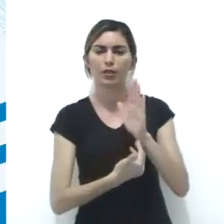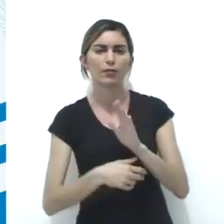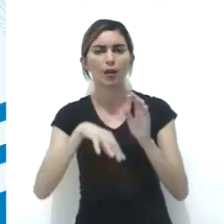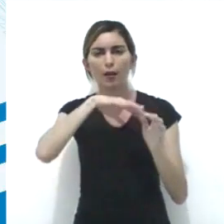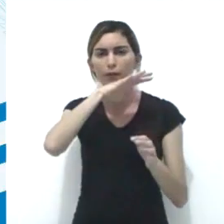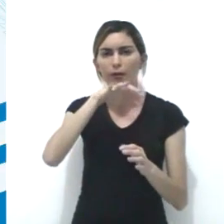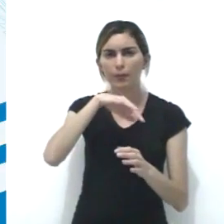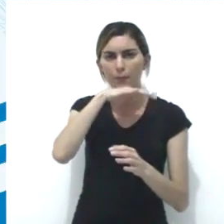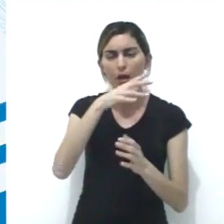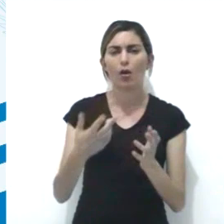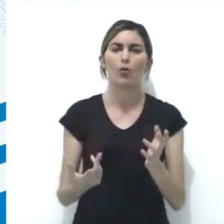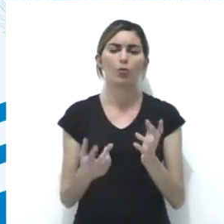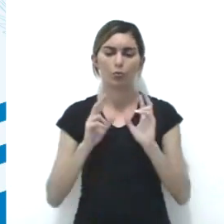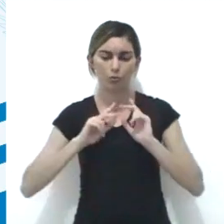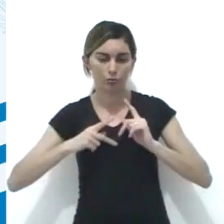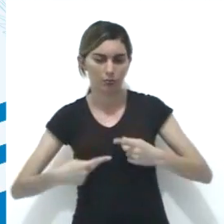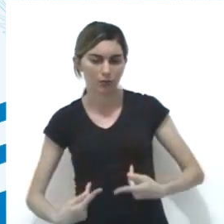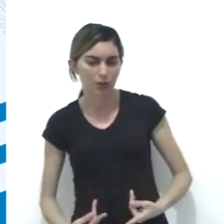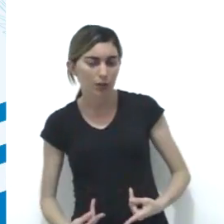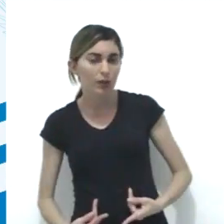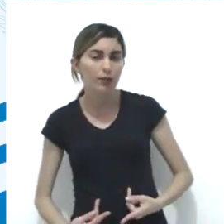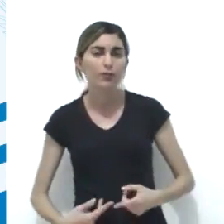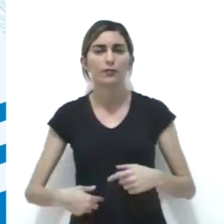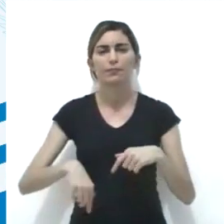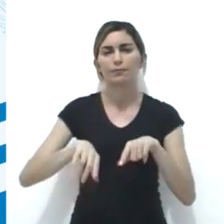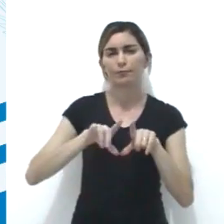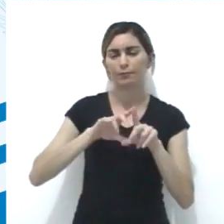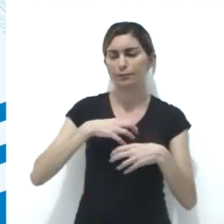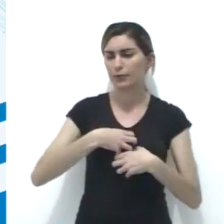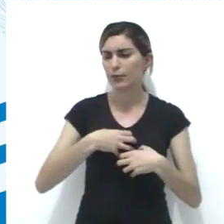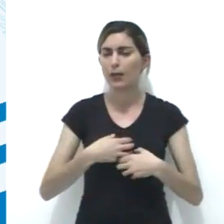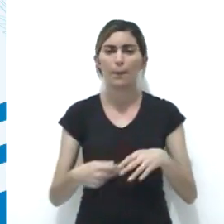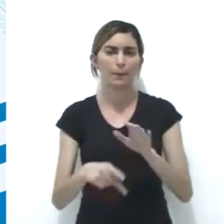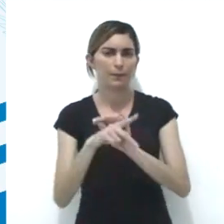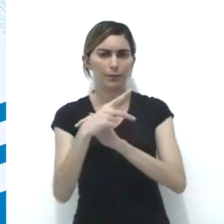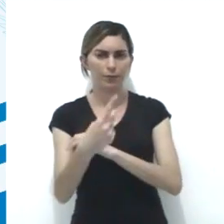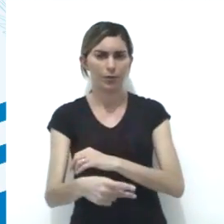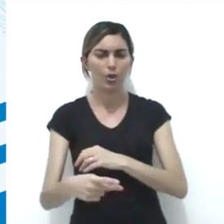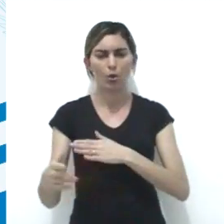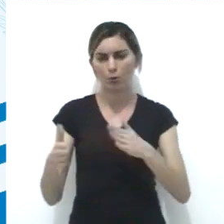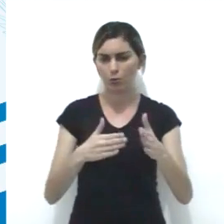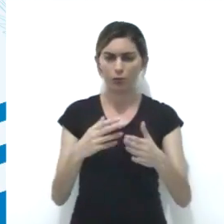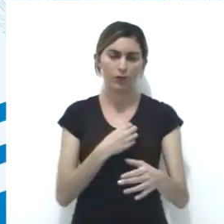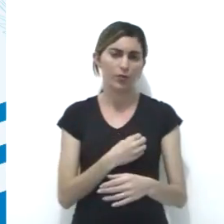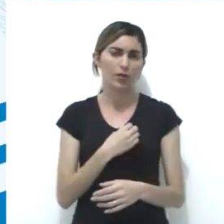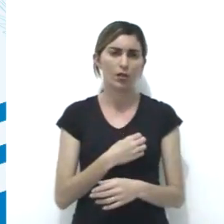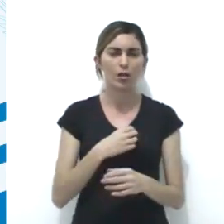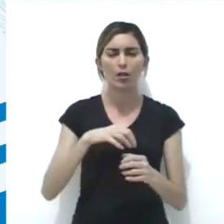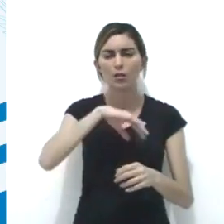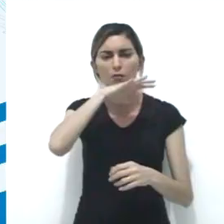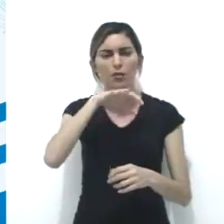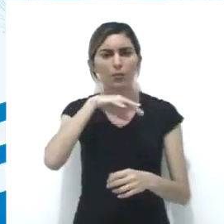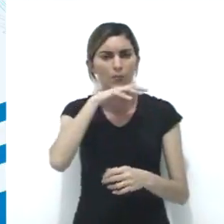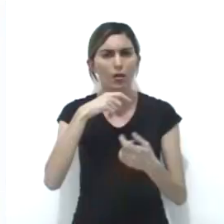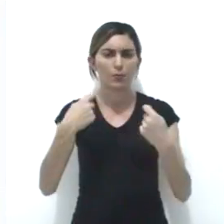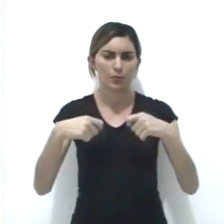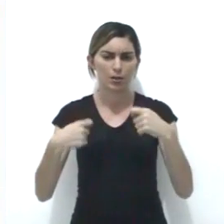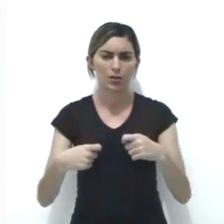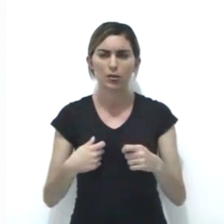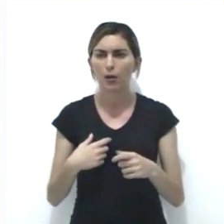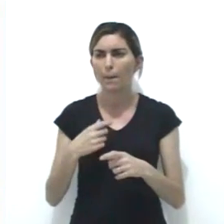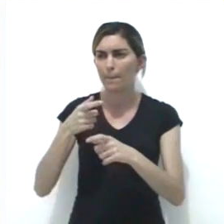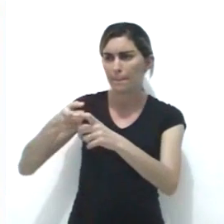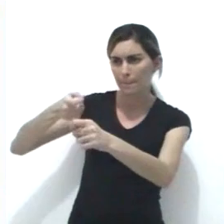figuras de animais e figuras humanas em situações que faziam parte da sua rotina. Os animais que